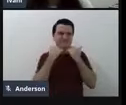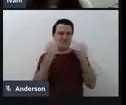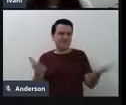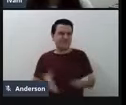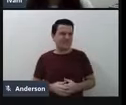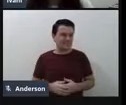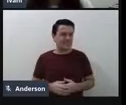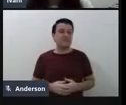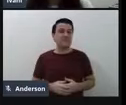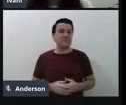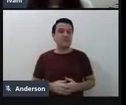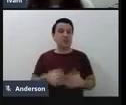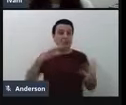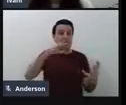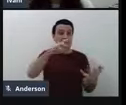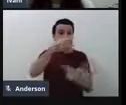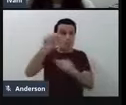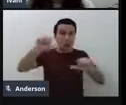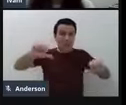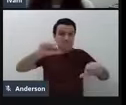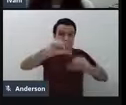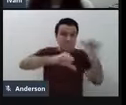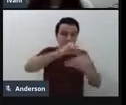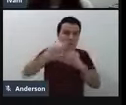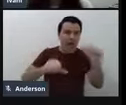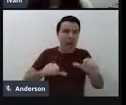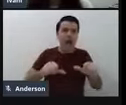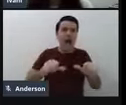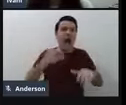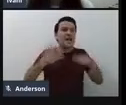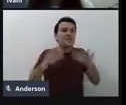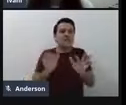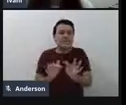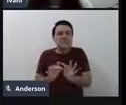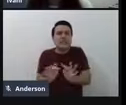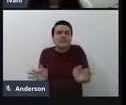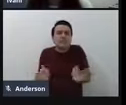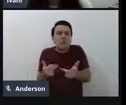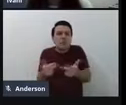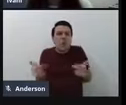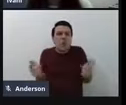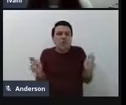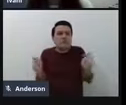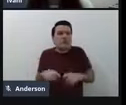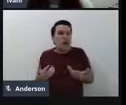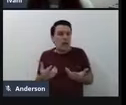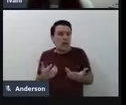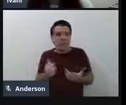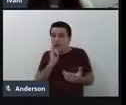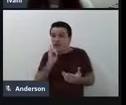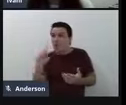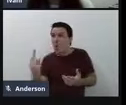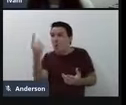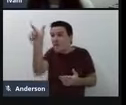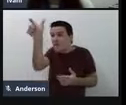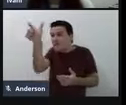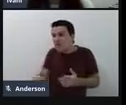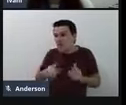pode ser algo menor, né, não preciso mudar o mundo inteiro, se eu conseguir mudar o mundo de alguém, já está valendo. Então,